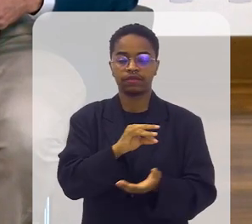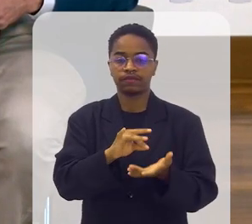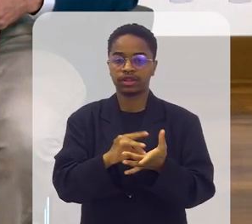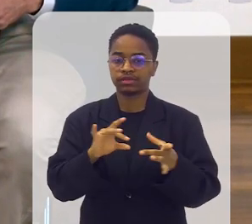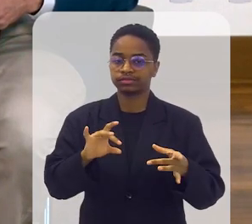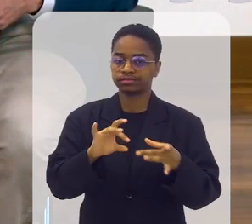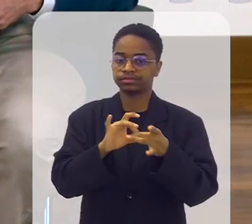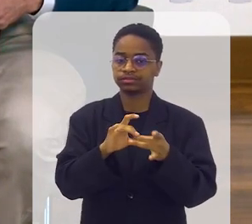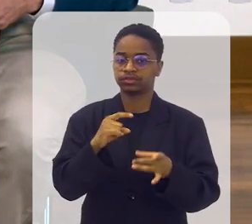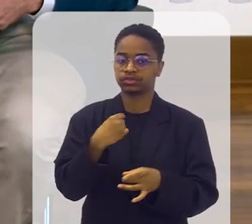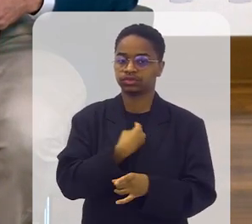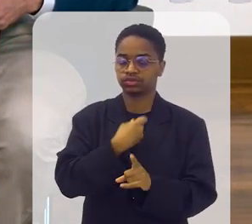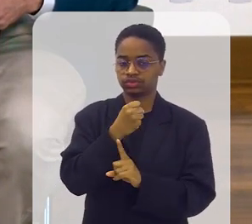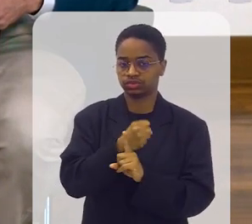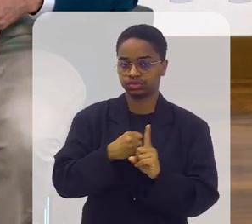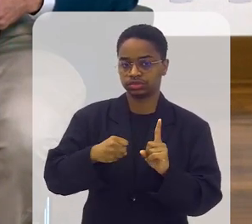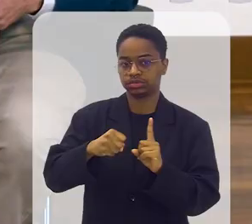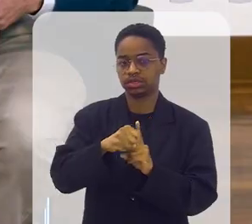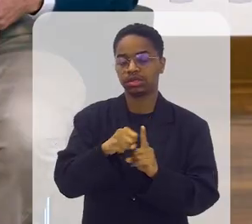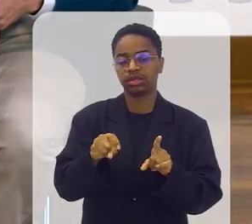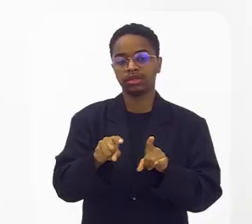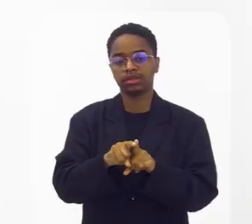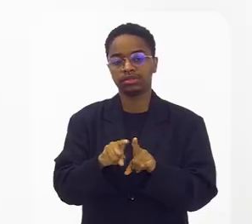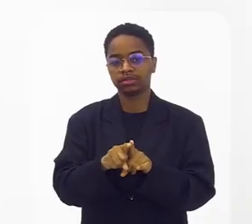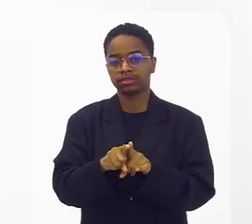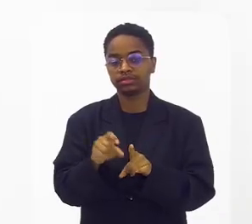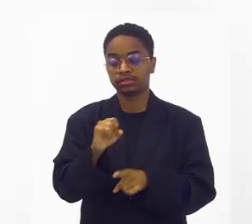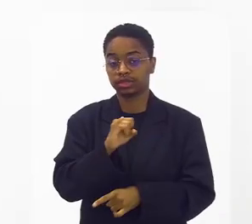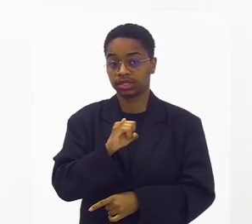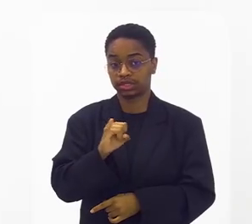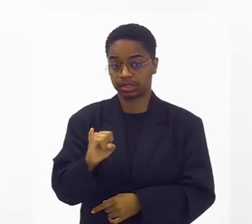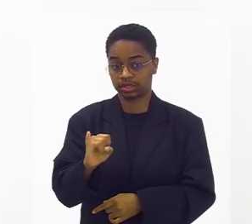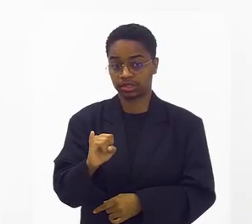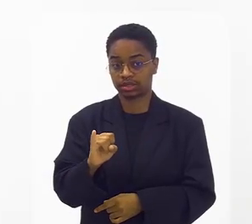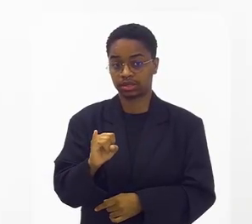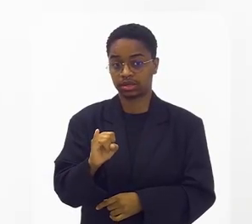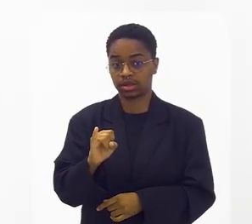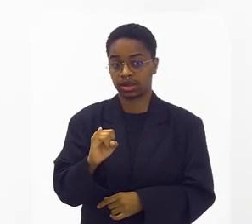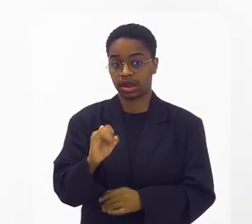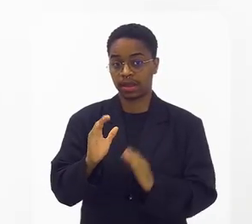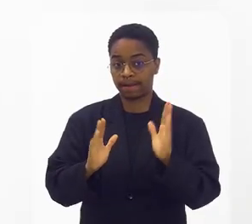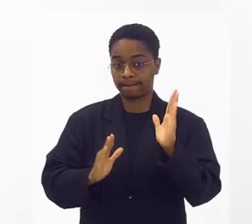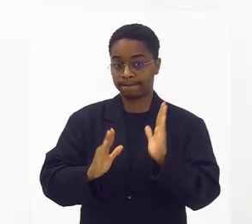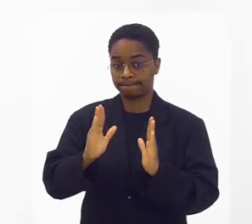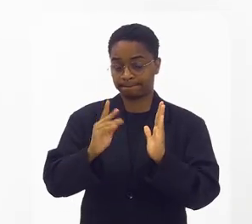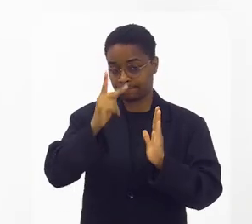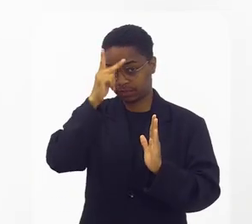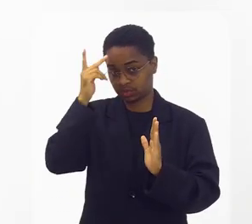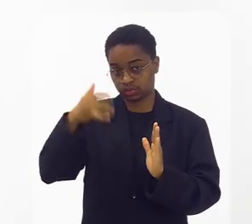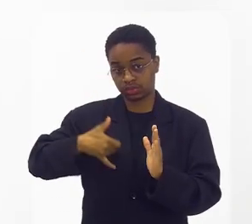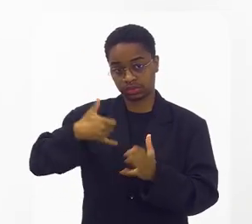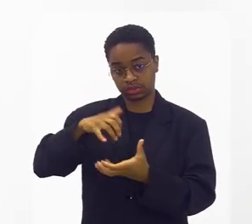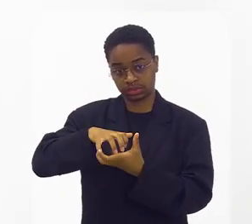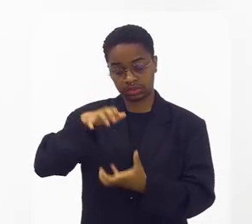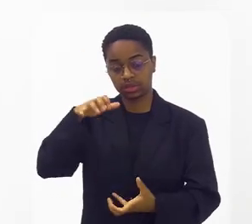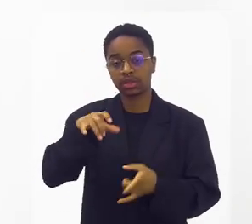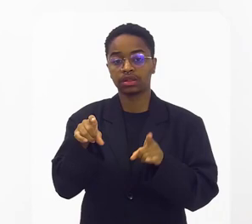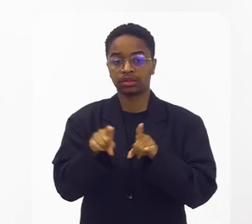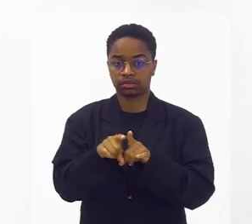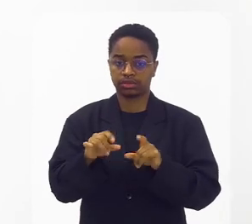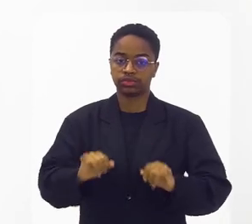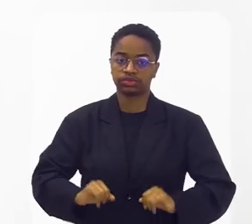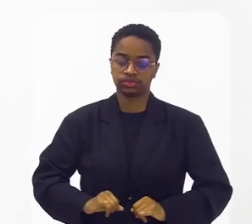estão impetradas na nossa sociedade e que, quando chega na fase da pessoa idosa,